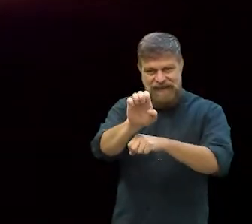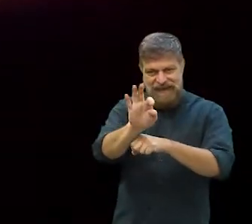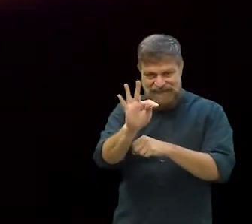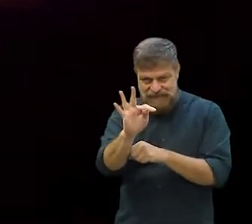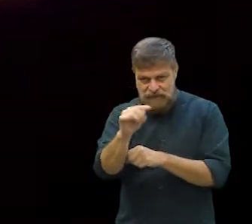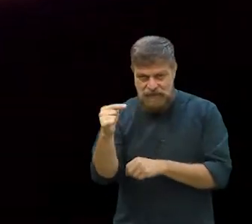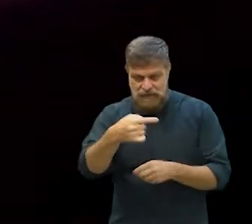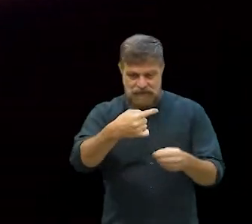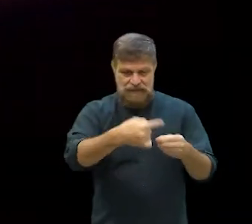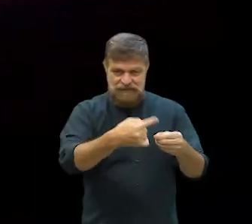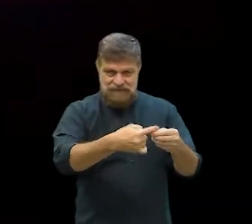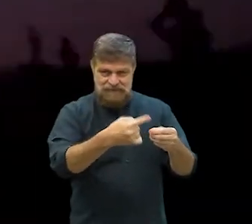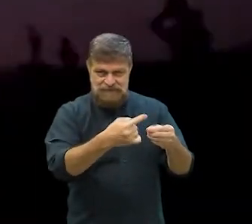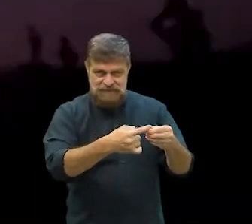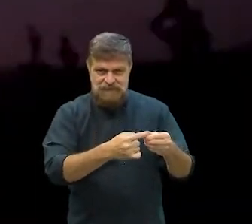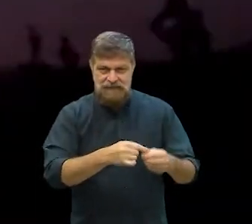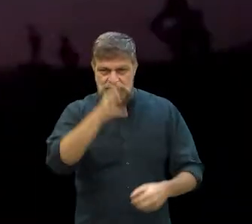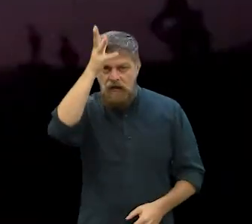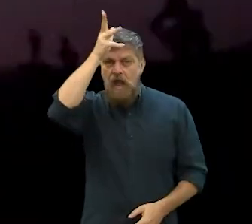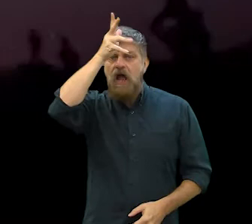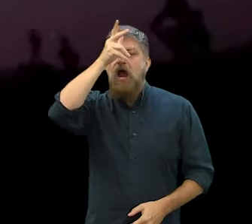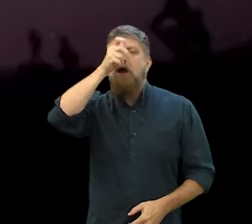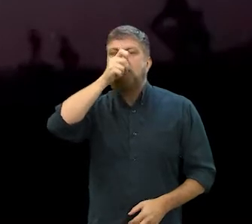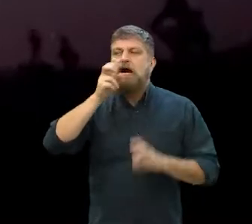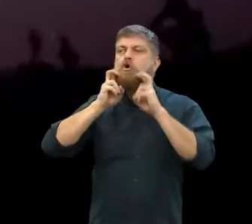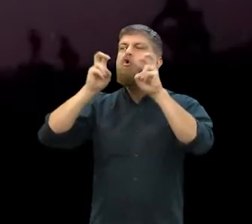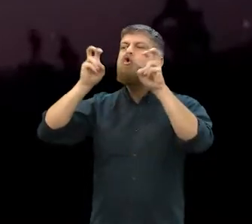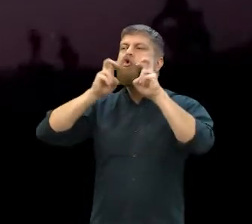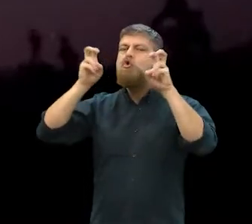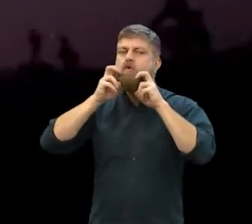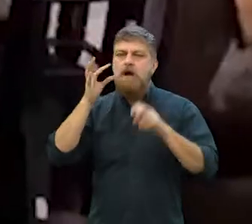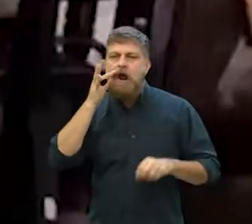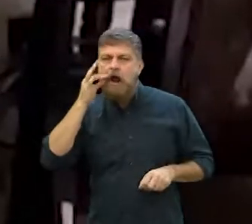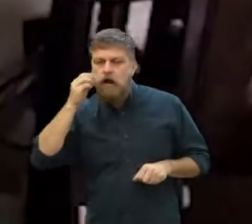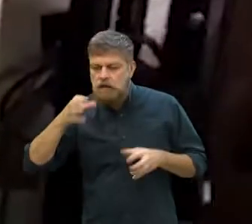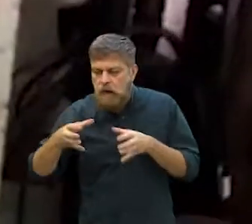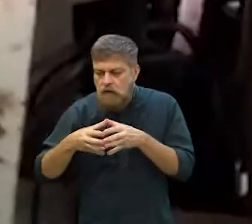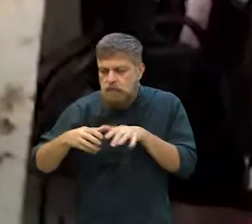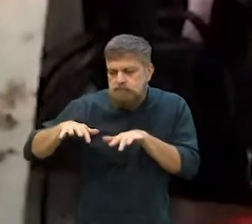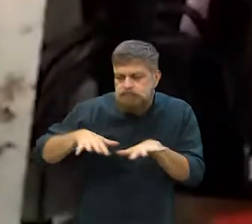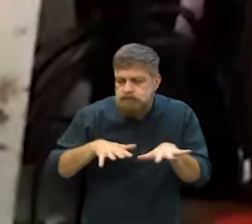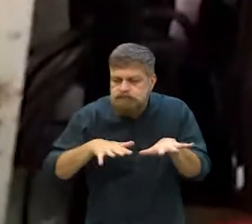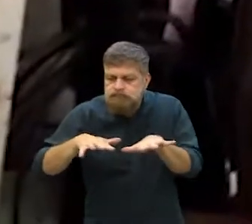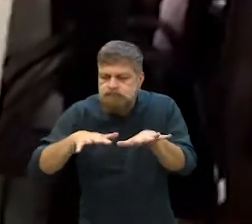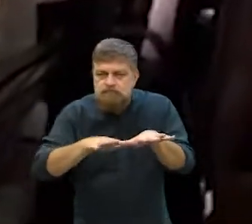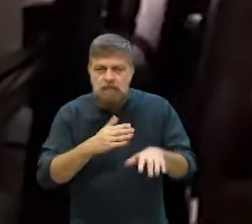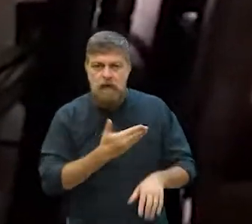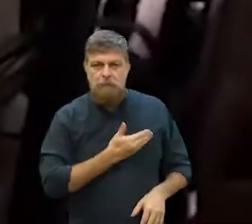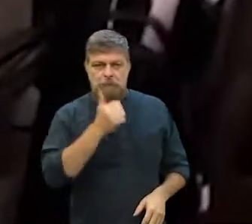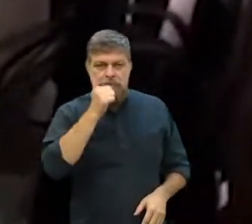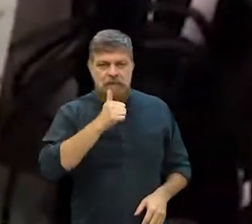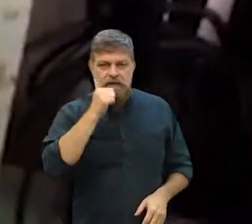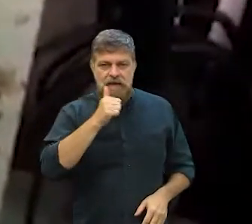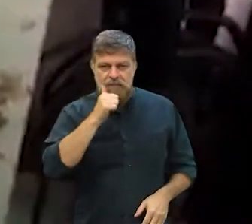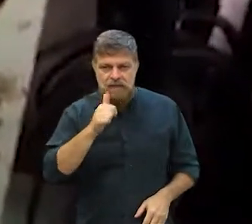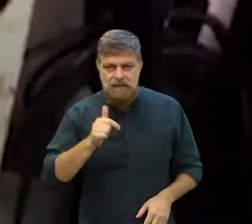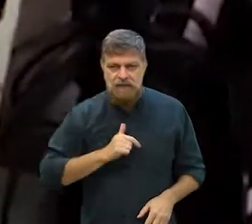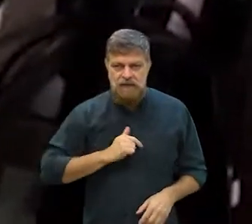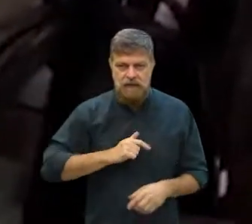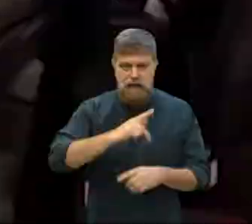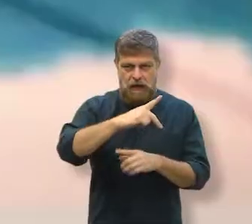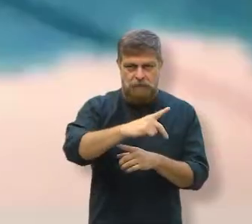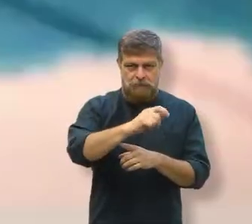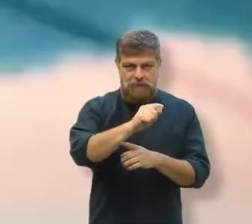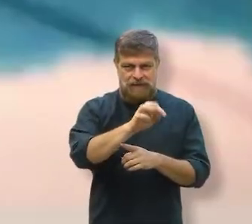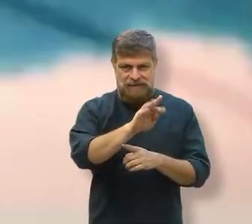ouviram bem, em Salto Bonito, os galos acordam as pessoas no horário errado, e os gatos andam limpando, seguindo minha amiga Zoraes, que na verdade chama Patrícia.